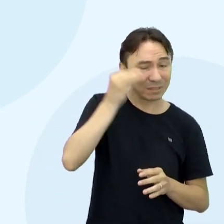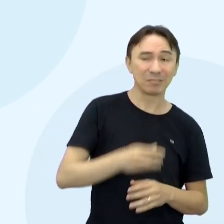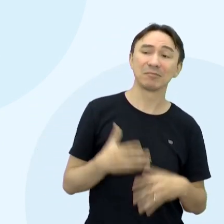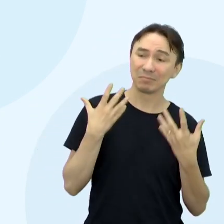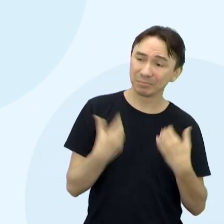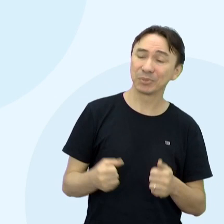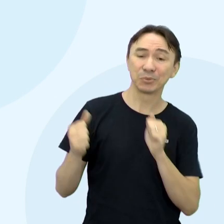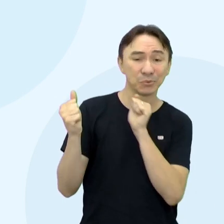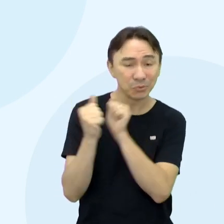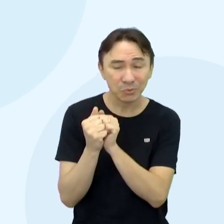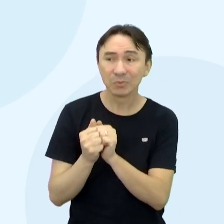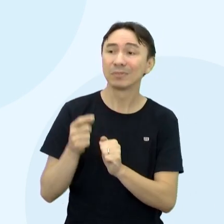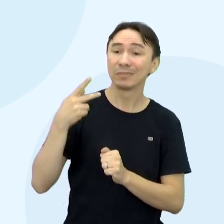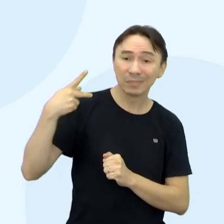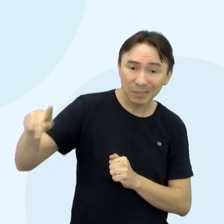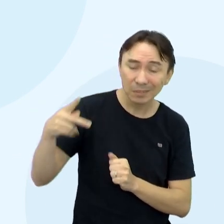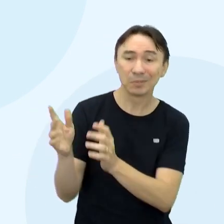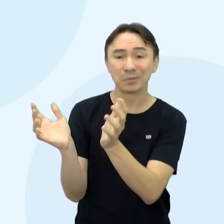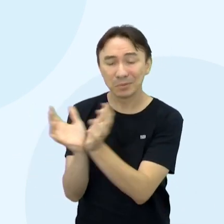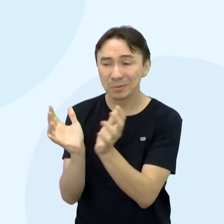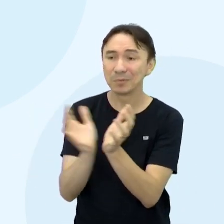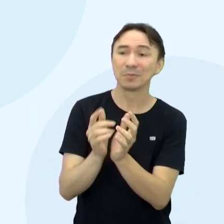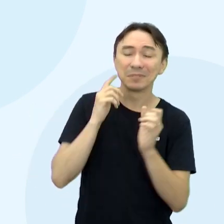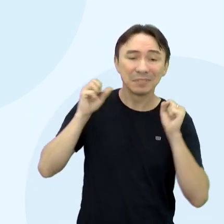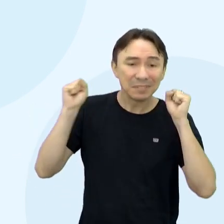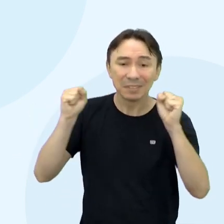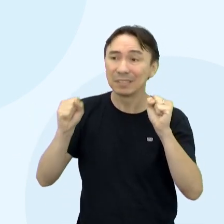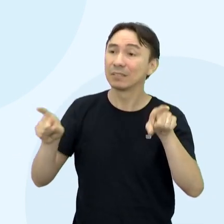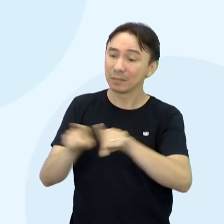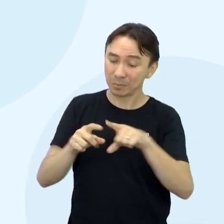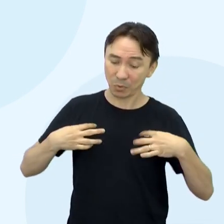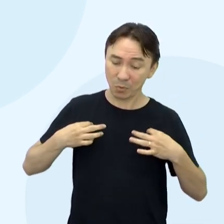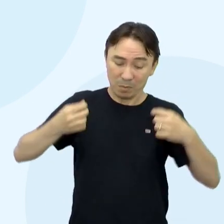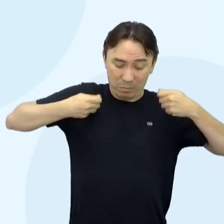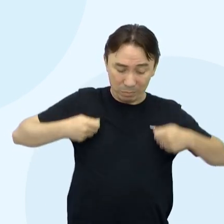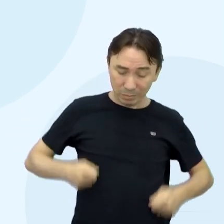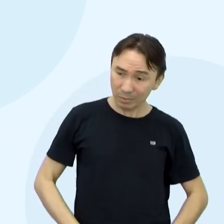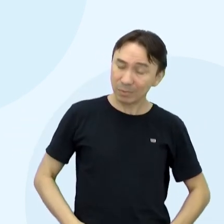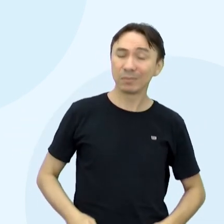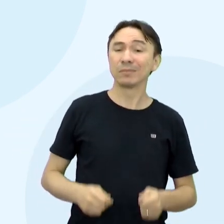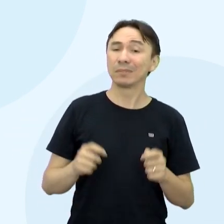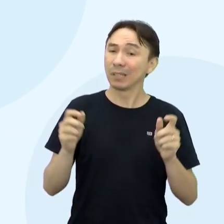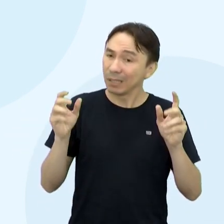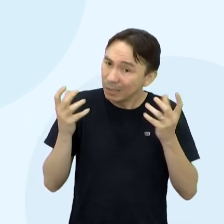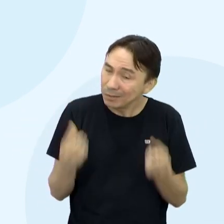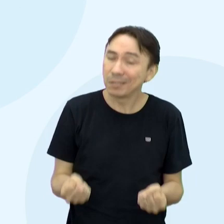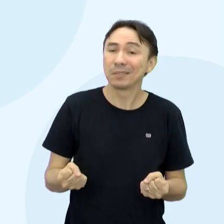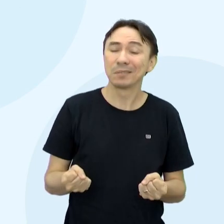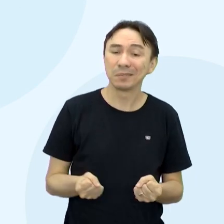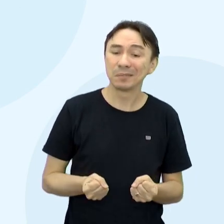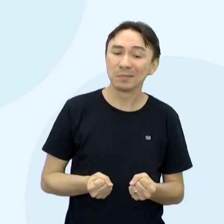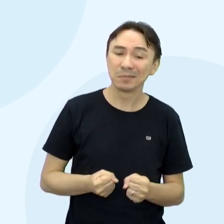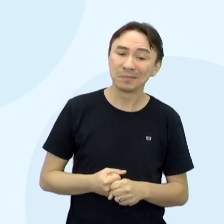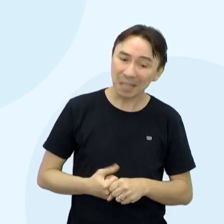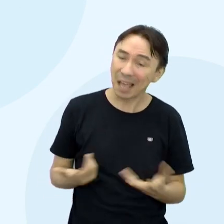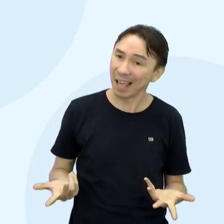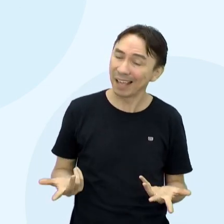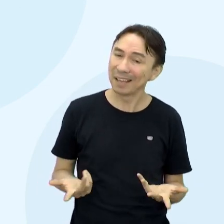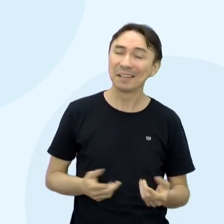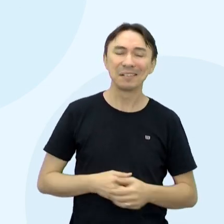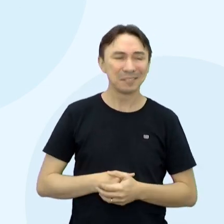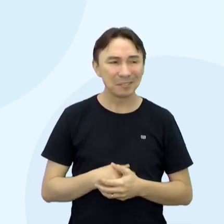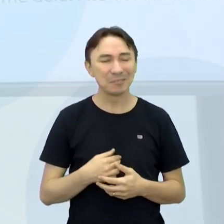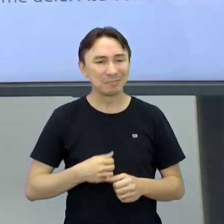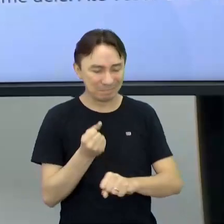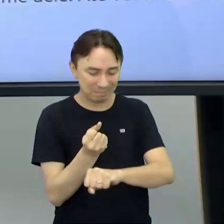Torcer para o time dele Até vestir a camisa do time dele Por que não? Olha eu fiquei muito emocionada Quando eu li no dia Até porque